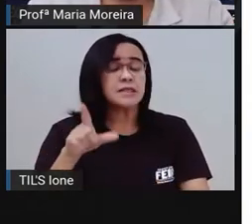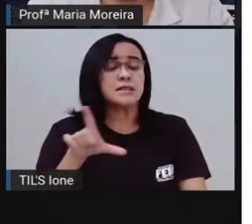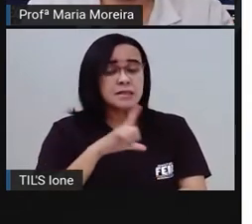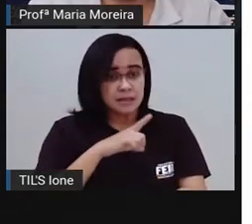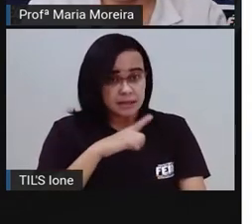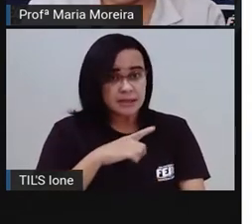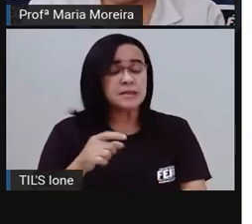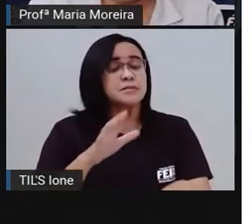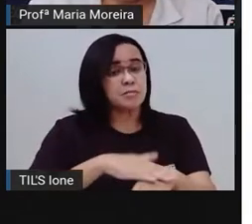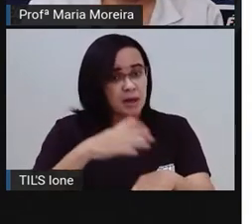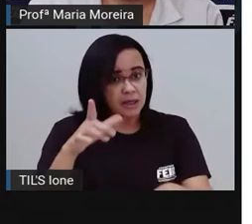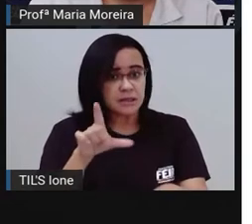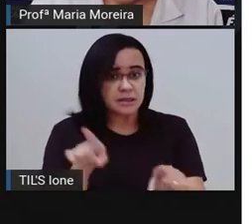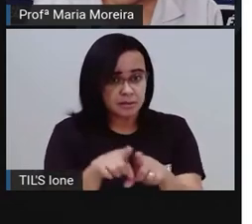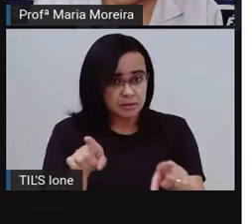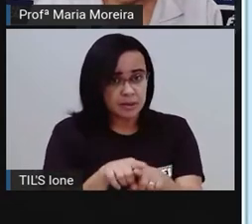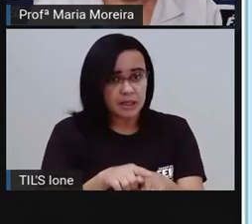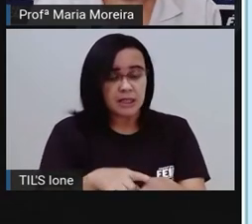masculino. Certo?